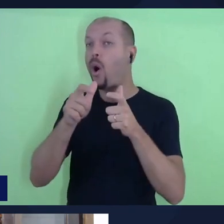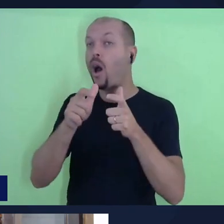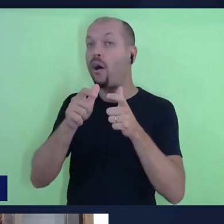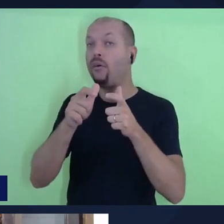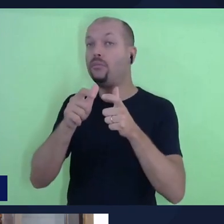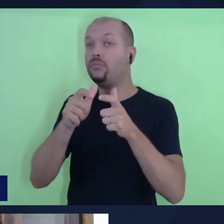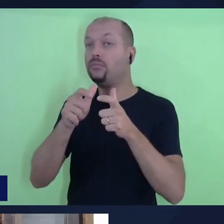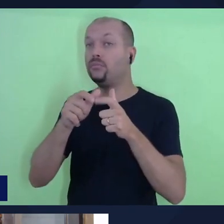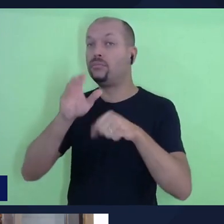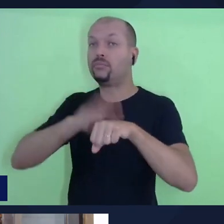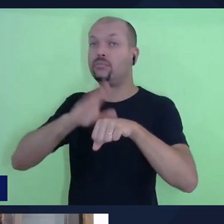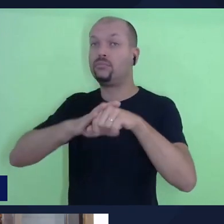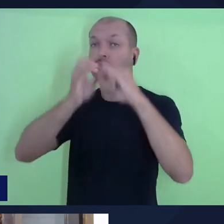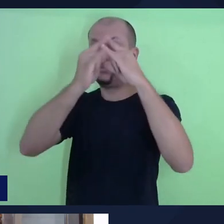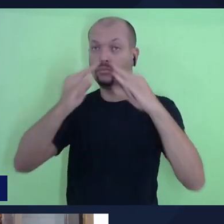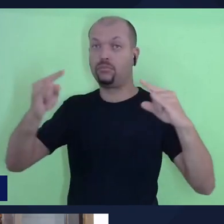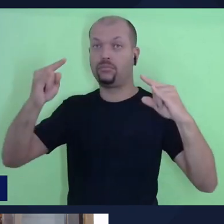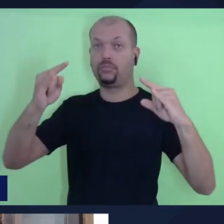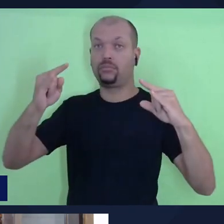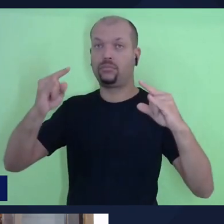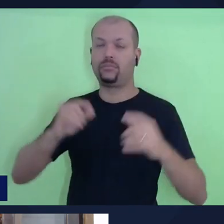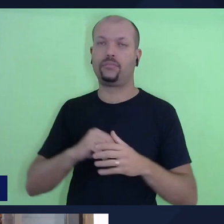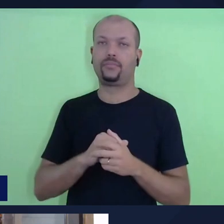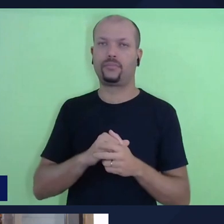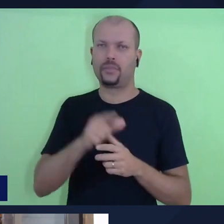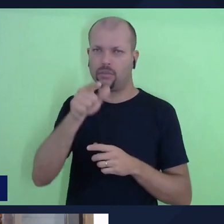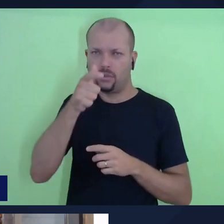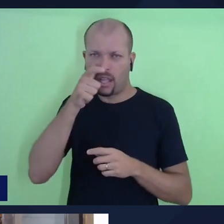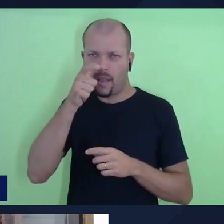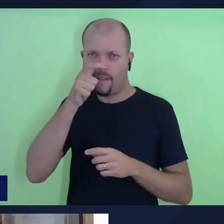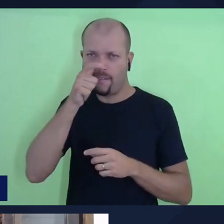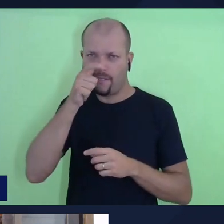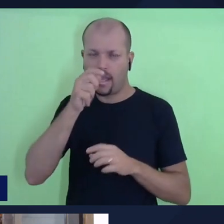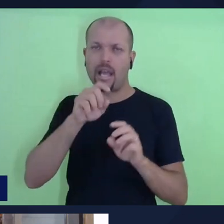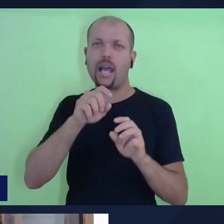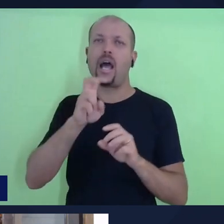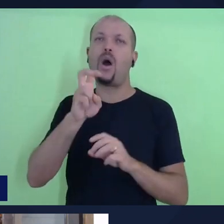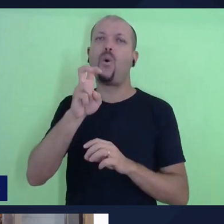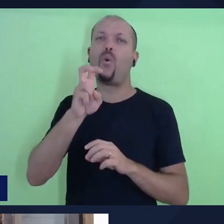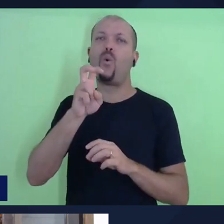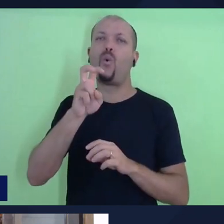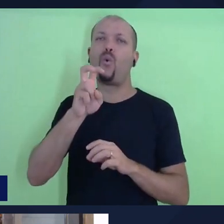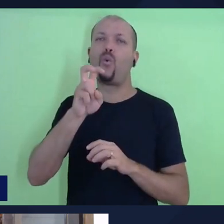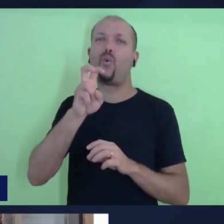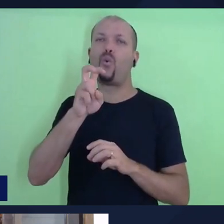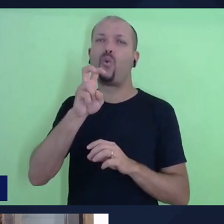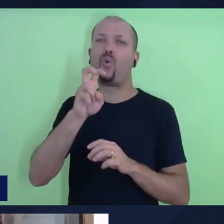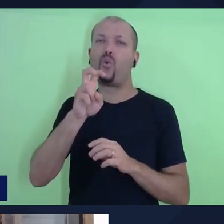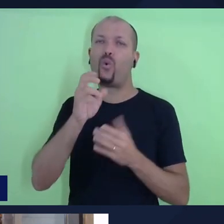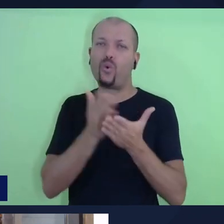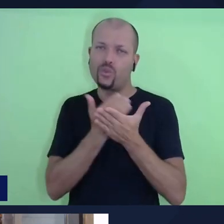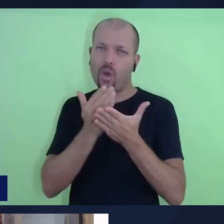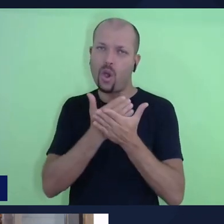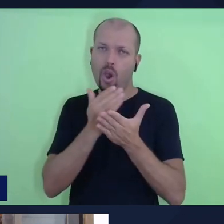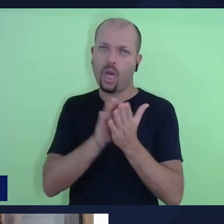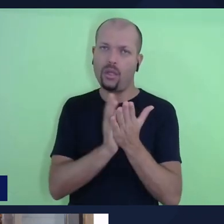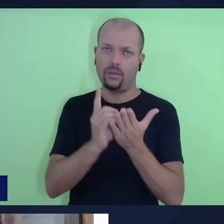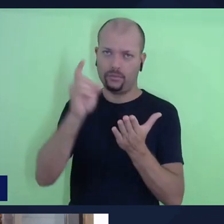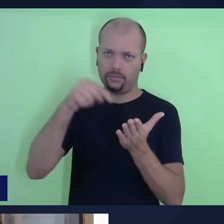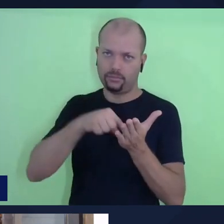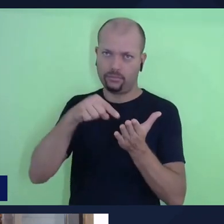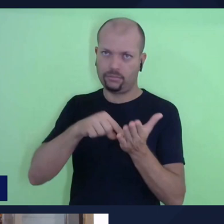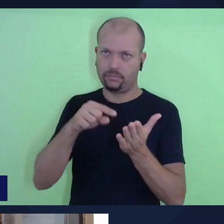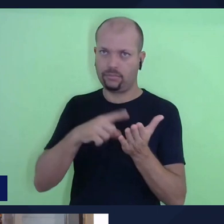tabernáculo. Quando a gente vai pro Pentateuco, o Pentateuco Samaritano, são os cinco primeiros livros da Bíblia, essa palavra,